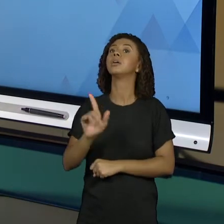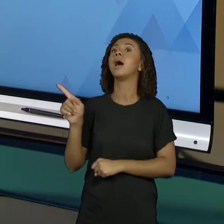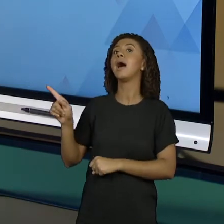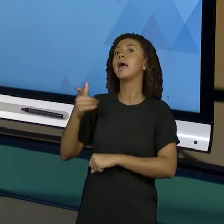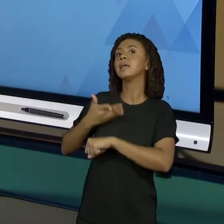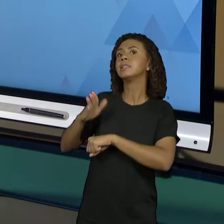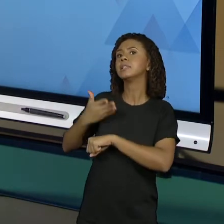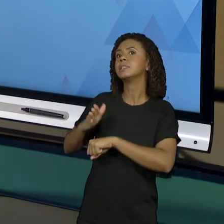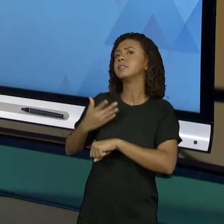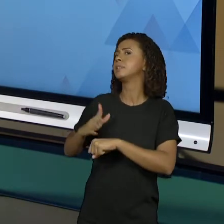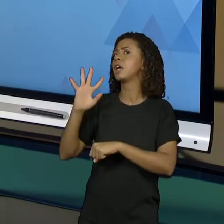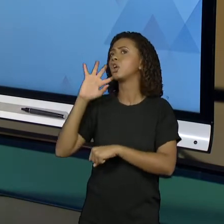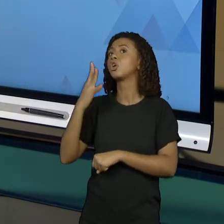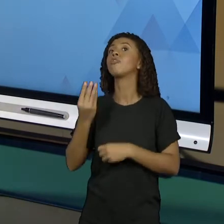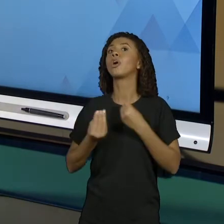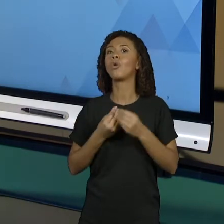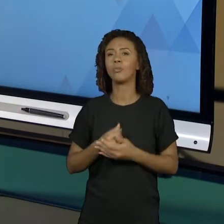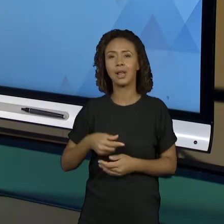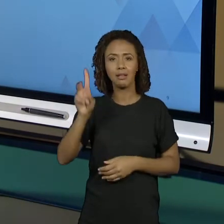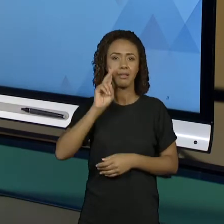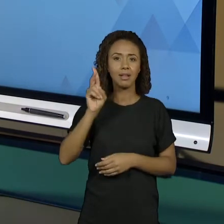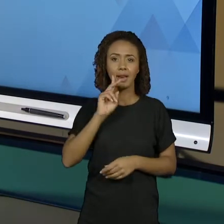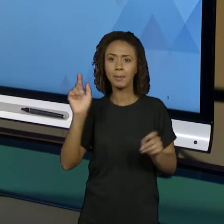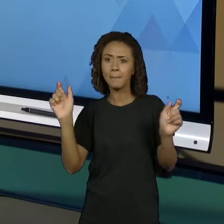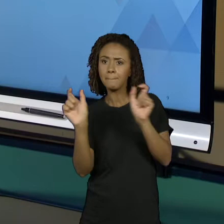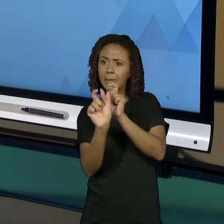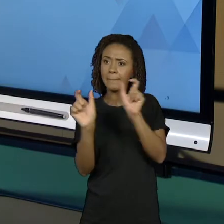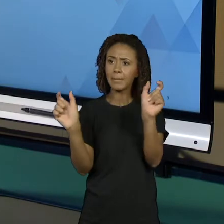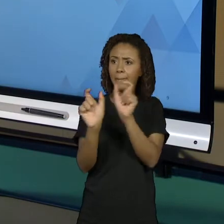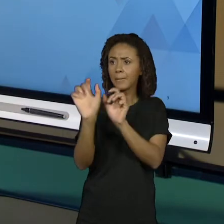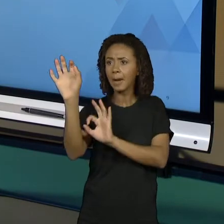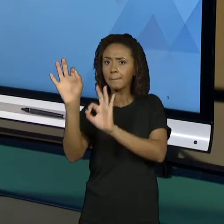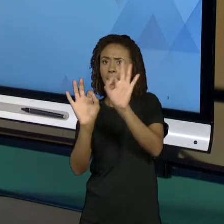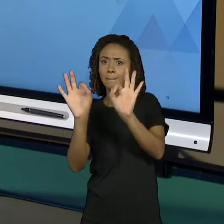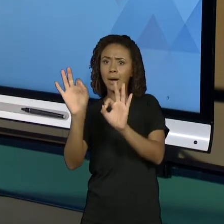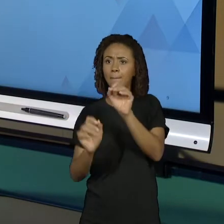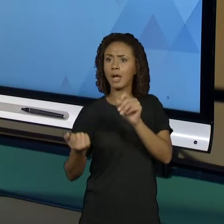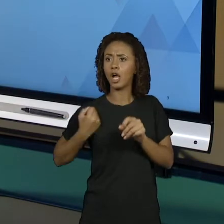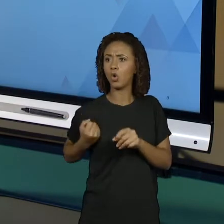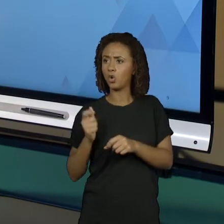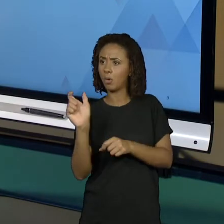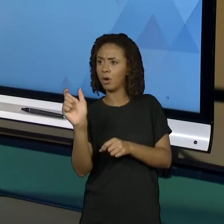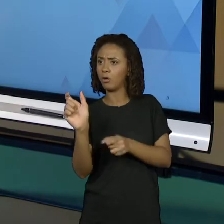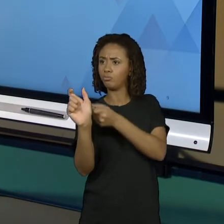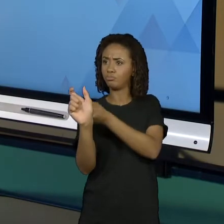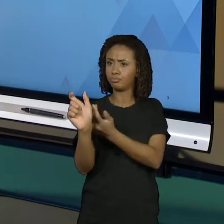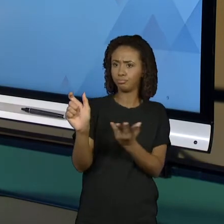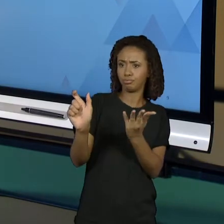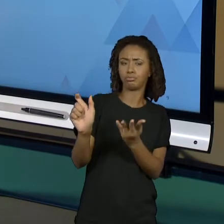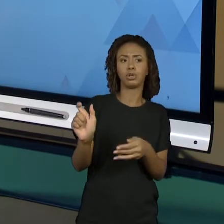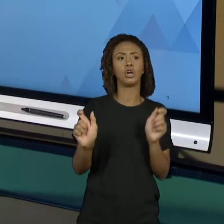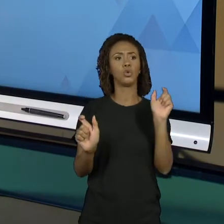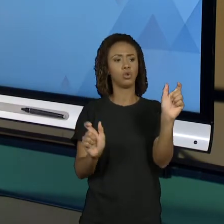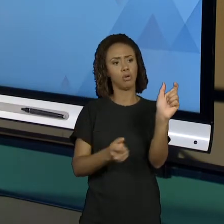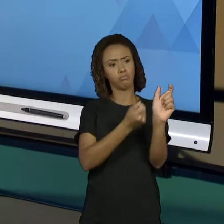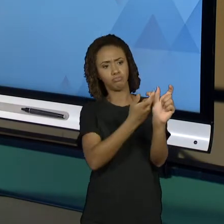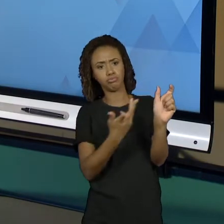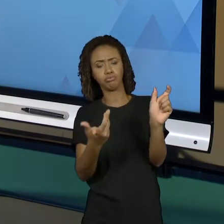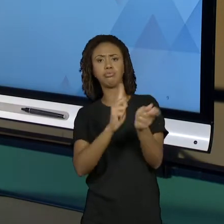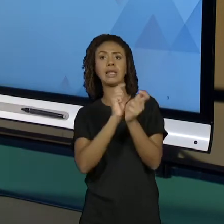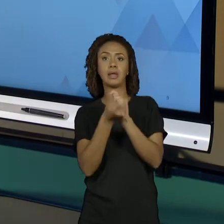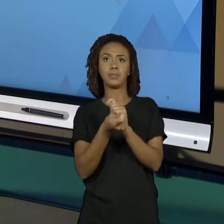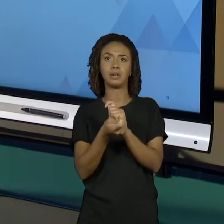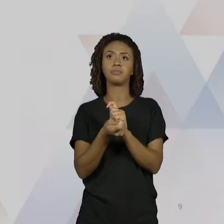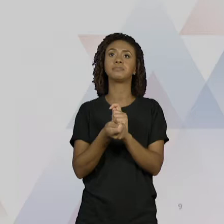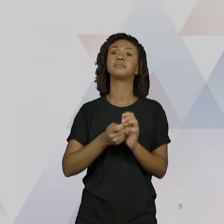é tentar usar aquela construção, a maneira de você decompor o seu número na base decimal. Então é lembrar que, por